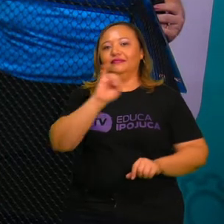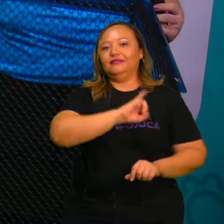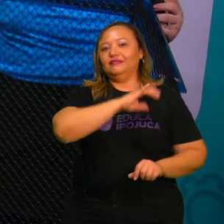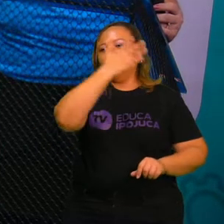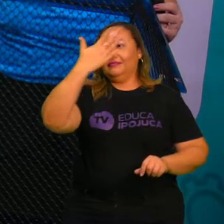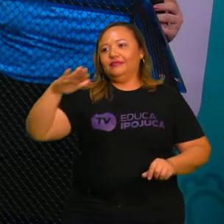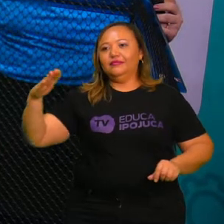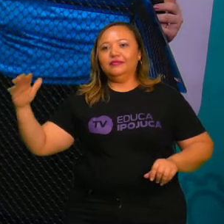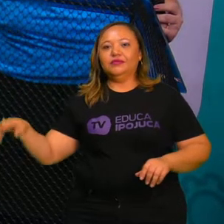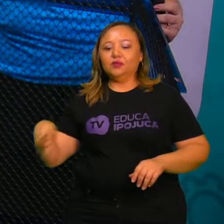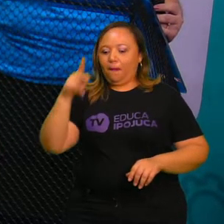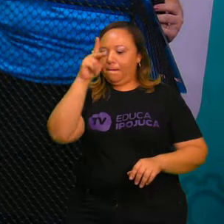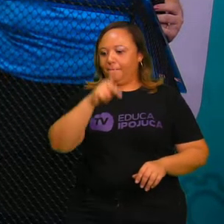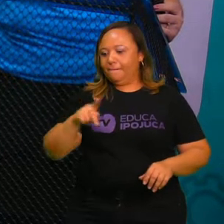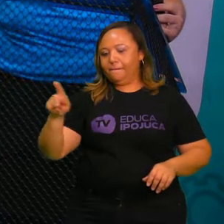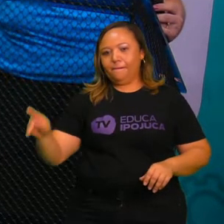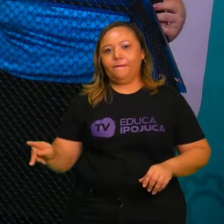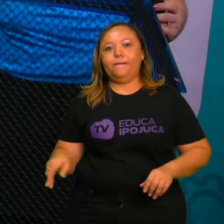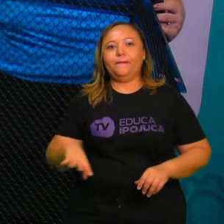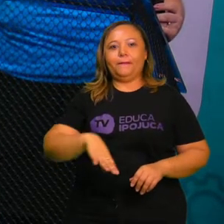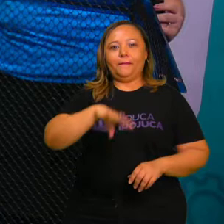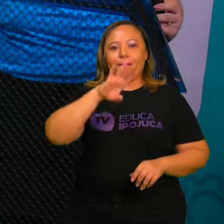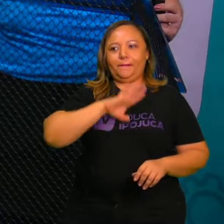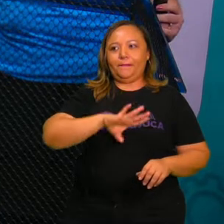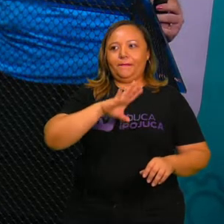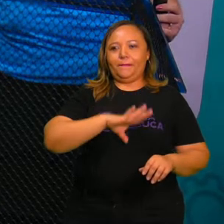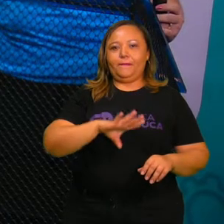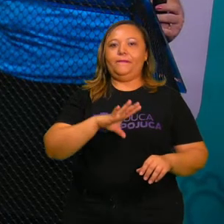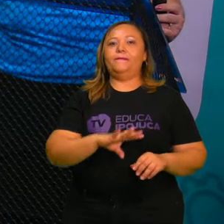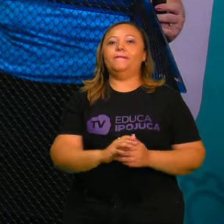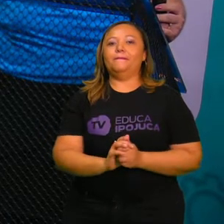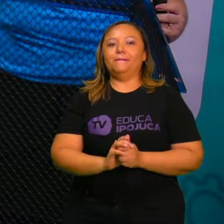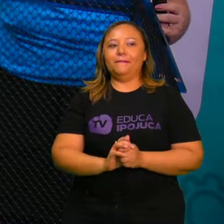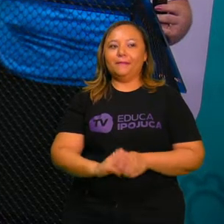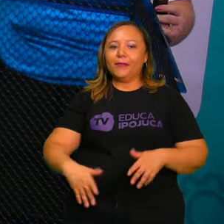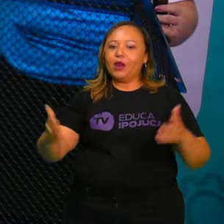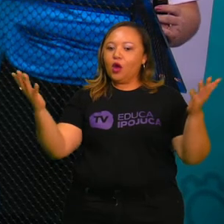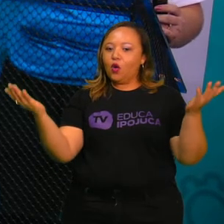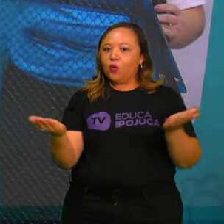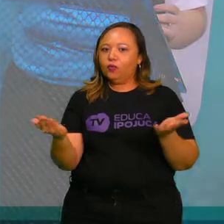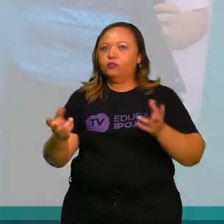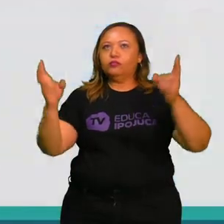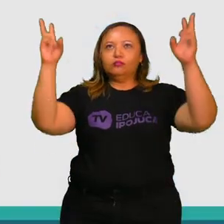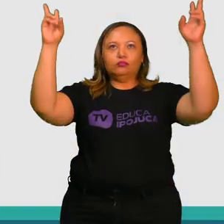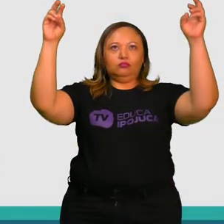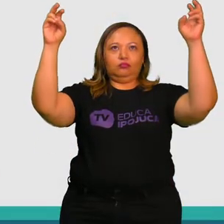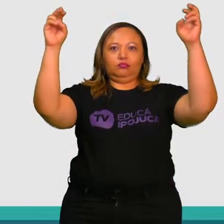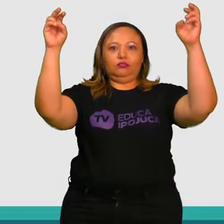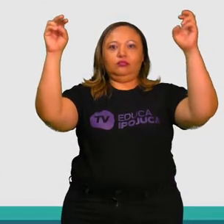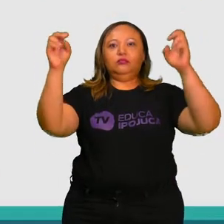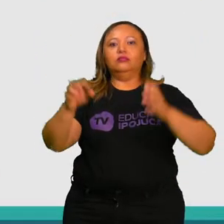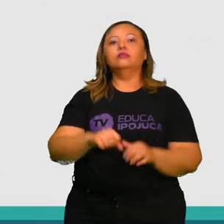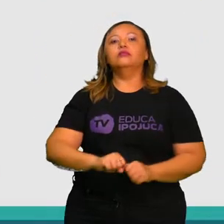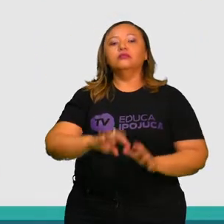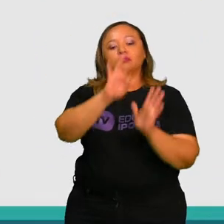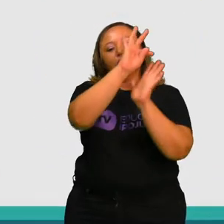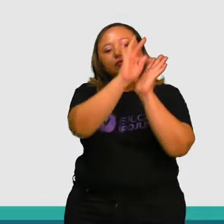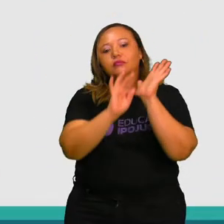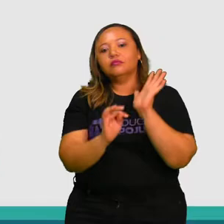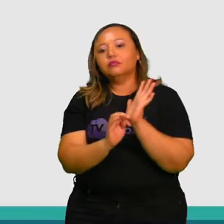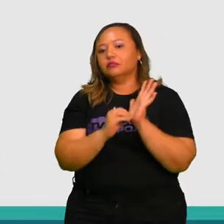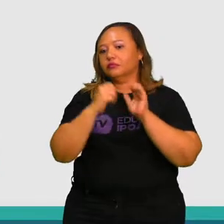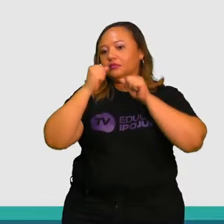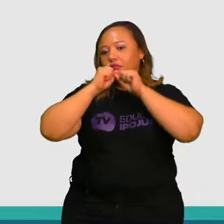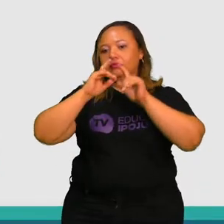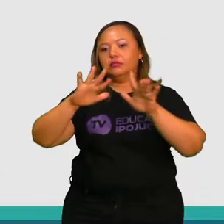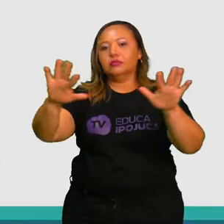Eu sou a professora Rosiane Portela, sua professora de língua portuguesa. A temática da nossa aula, texto de divulgação